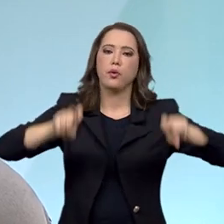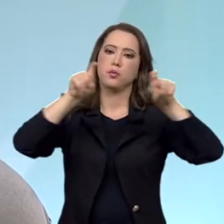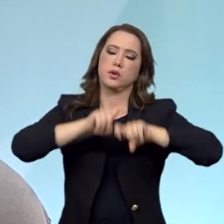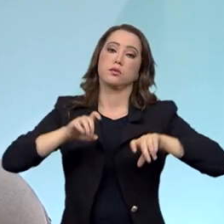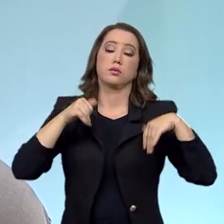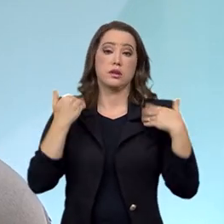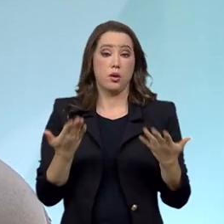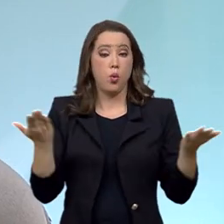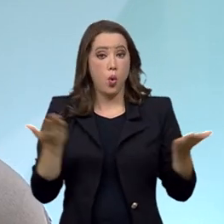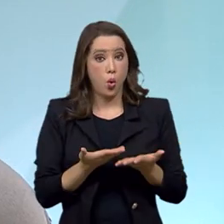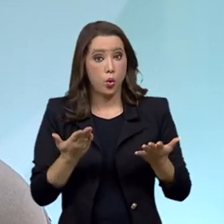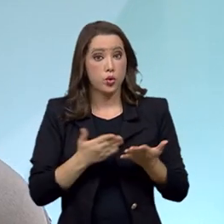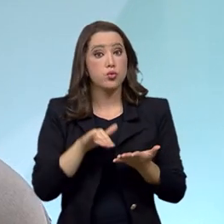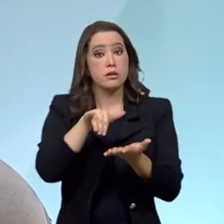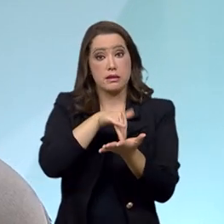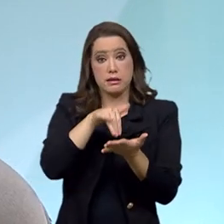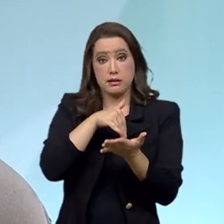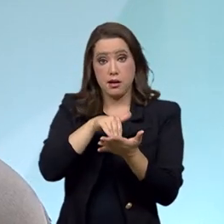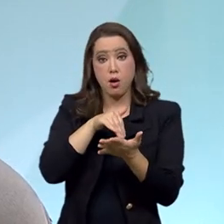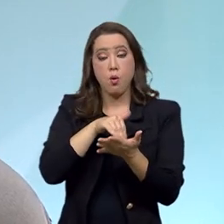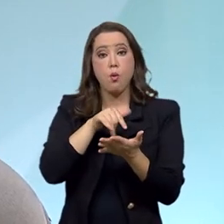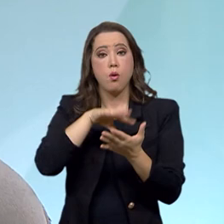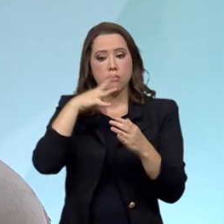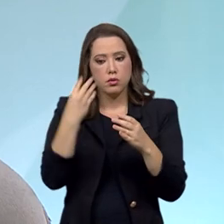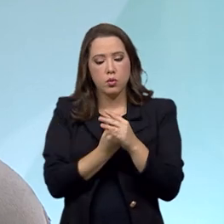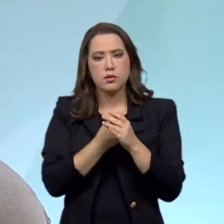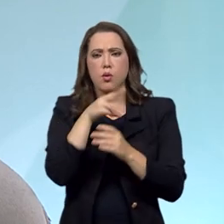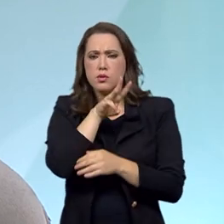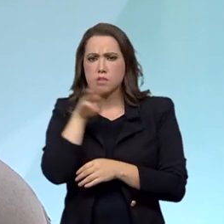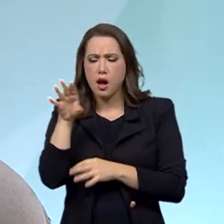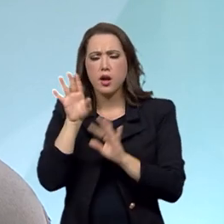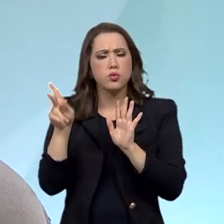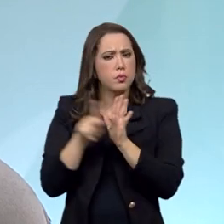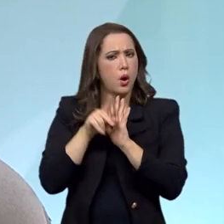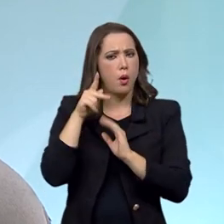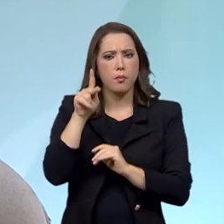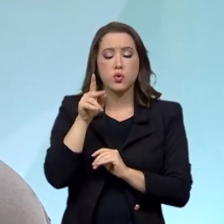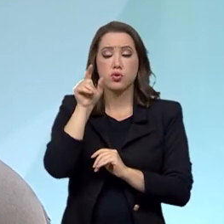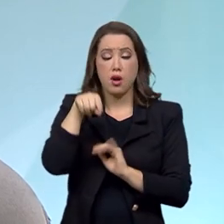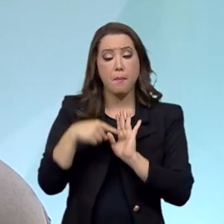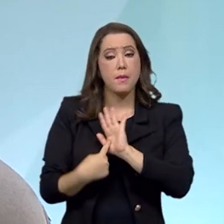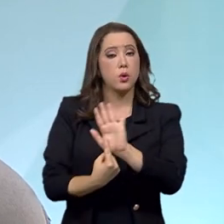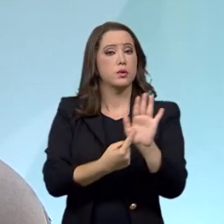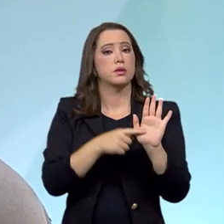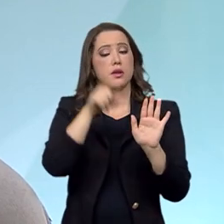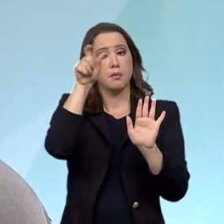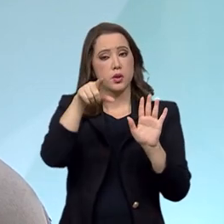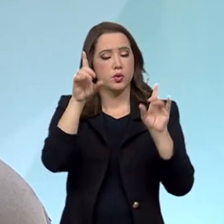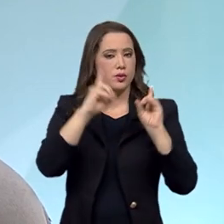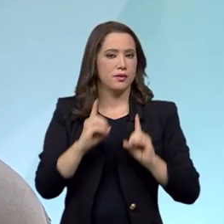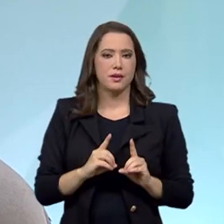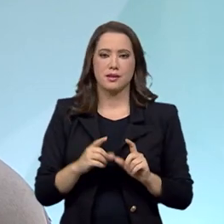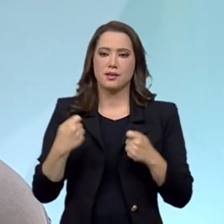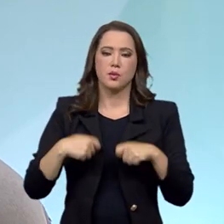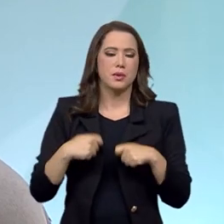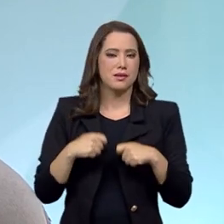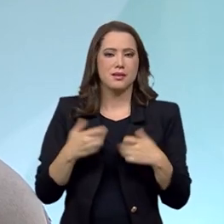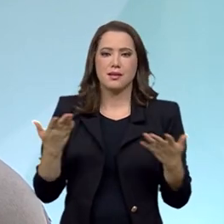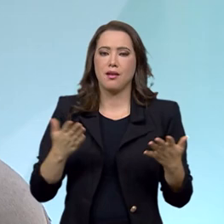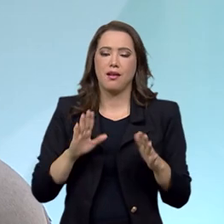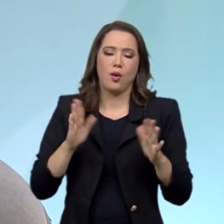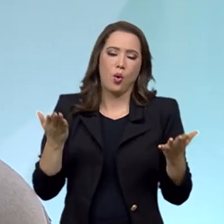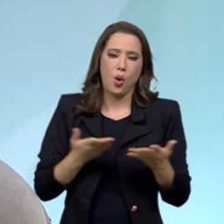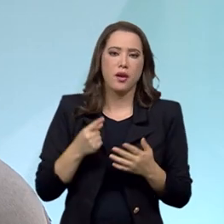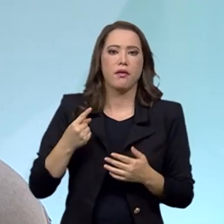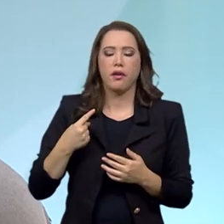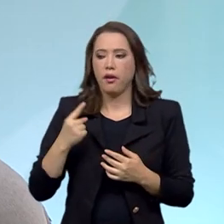Cadastro da Inclusão, como ele tem essa informação de que a pessoa já é uma pessoa com deficiência, ela não precisa mais fazer essa peregrinação. Foi